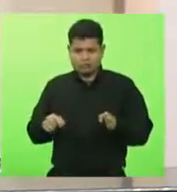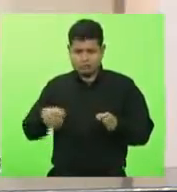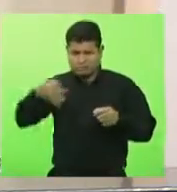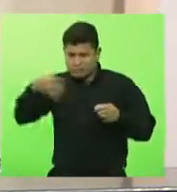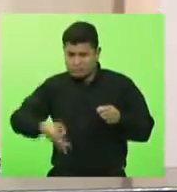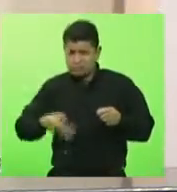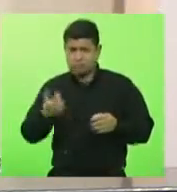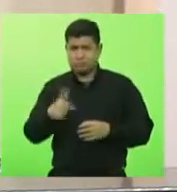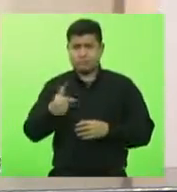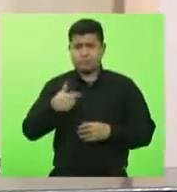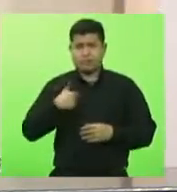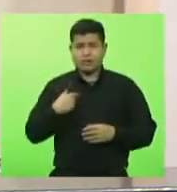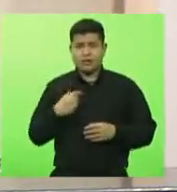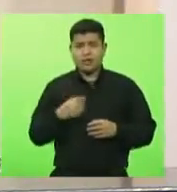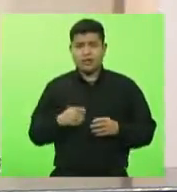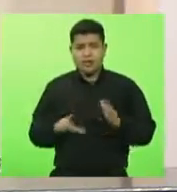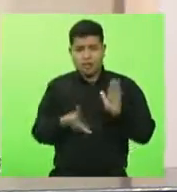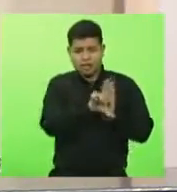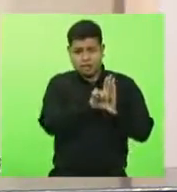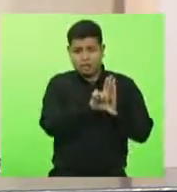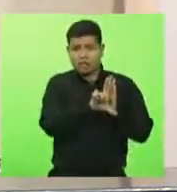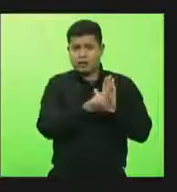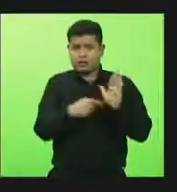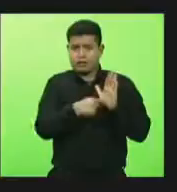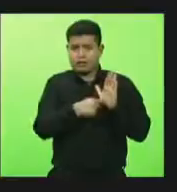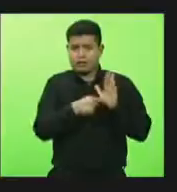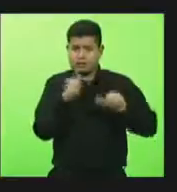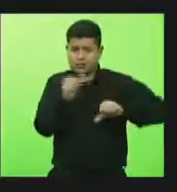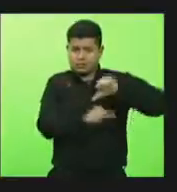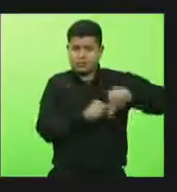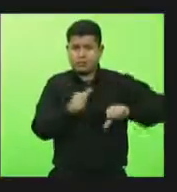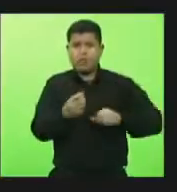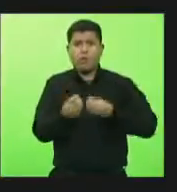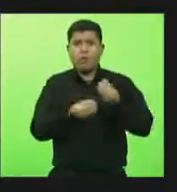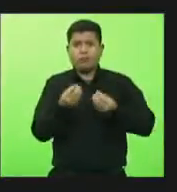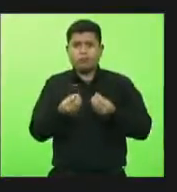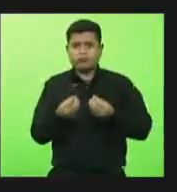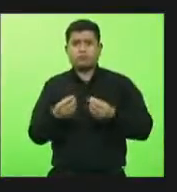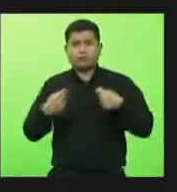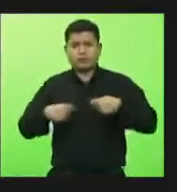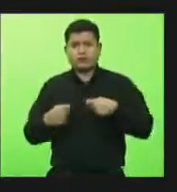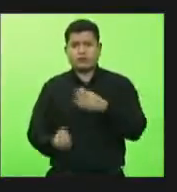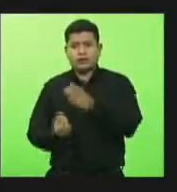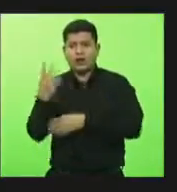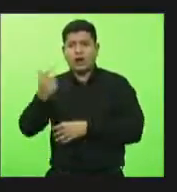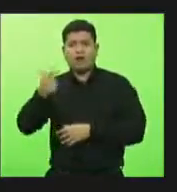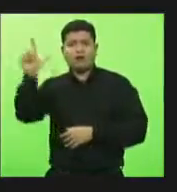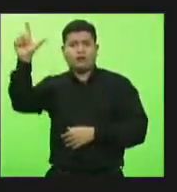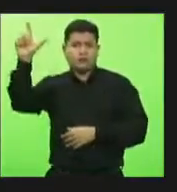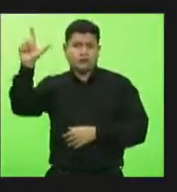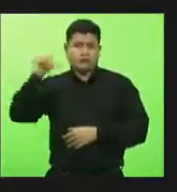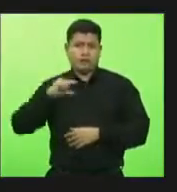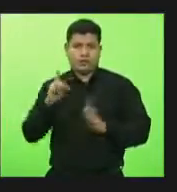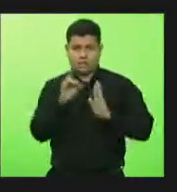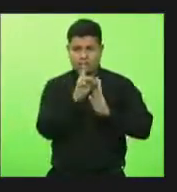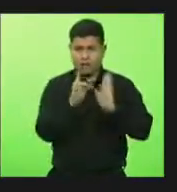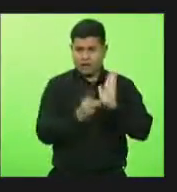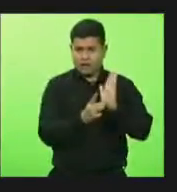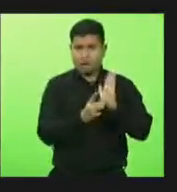prazo foi fixado em uma lei, você só altera a lei com outra lei, decreto altera decreto,